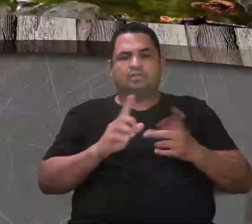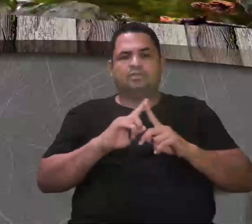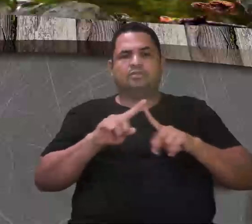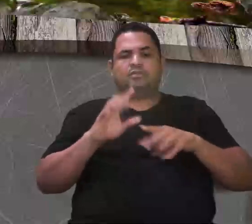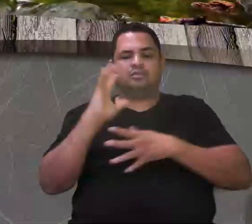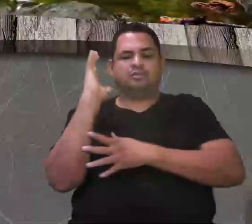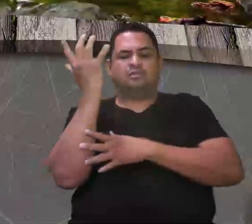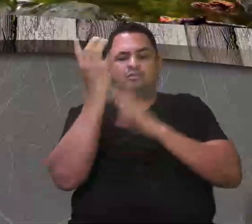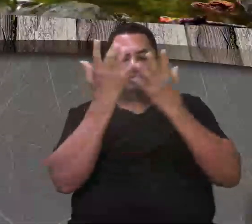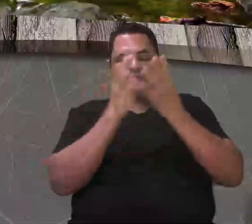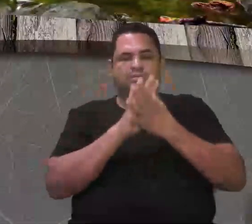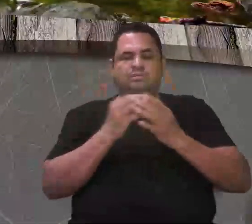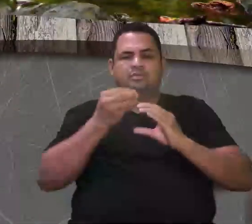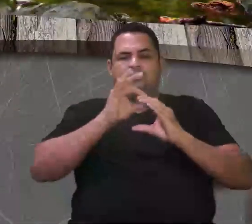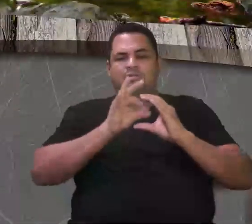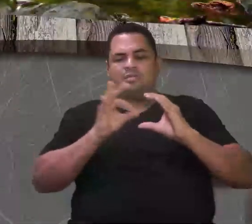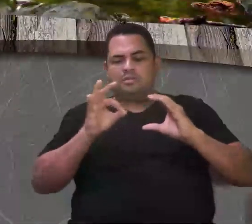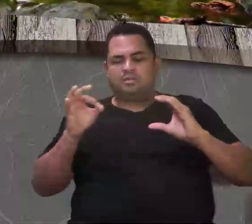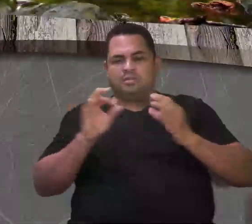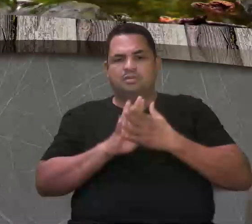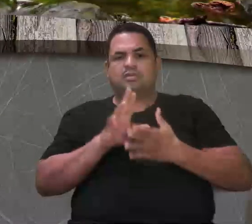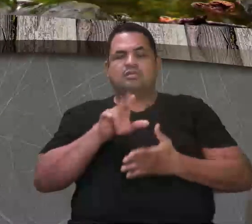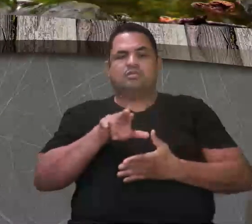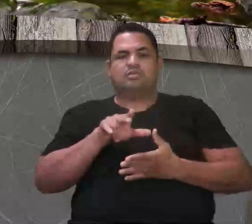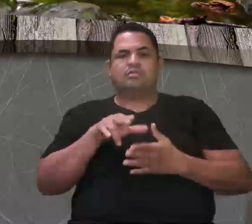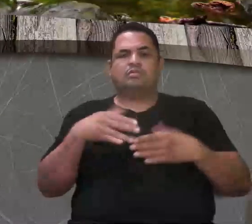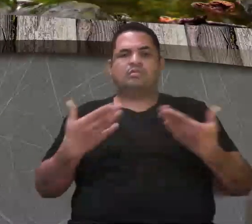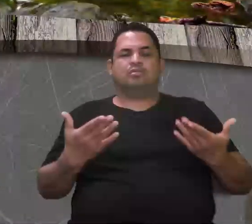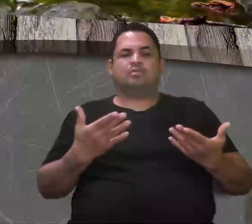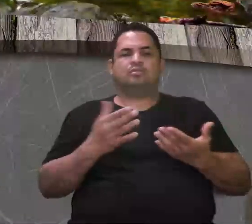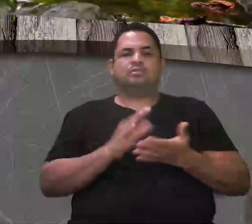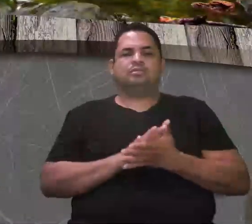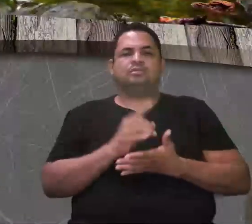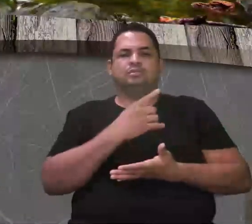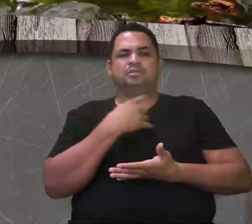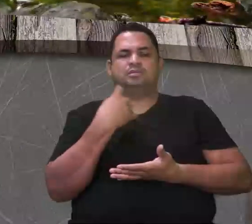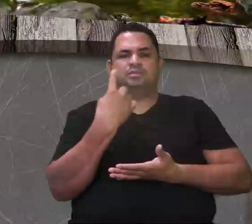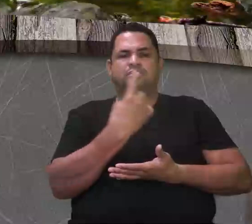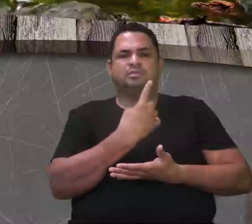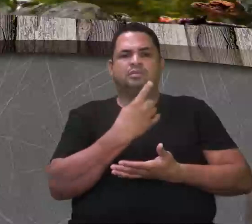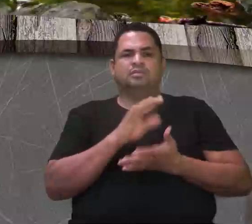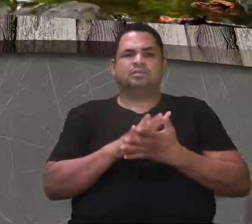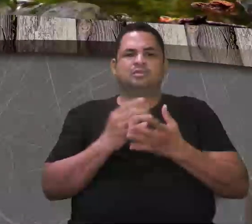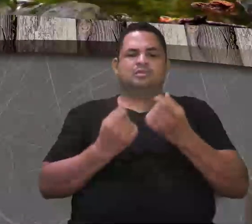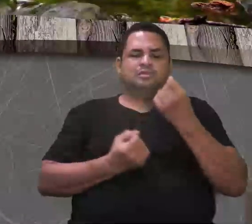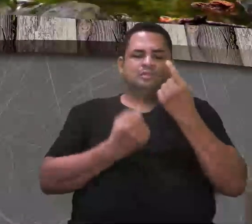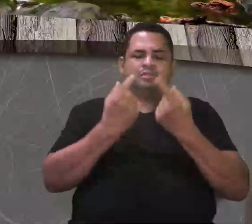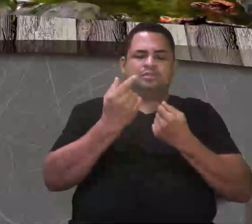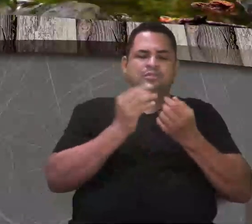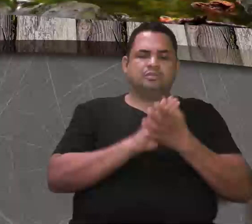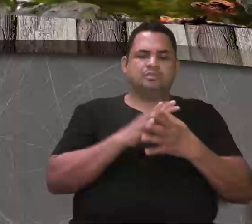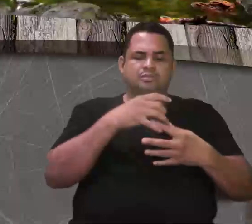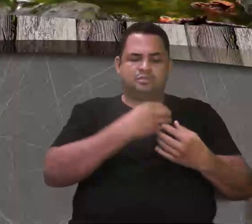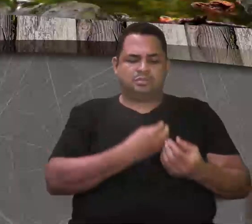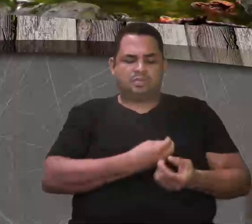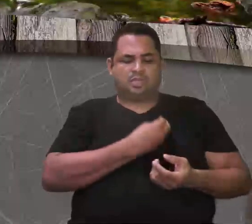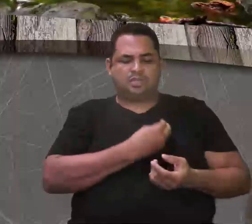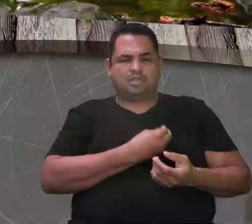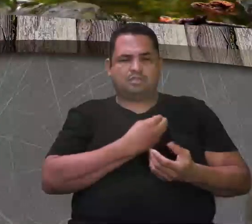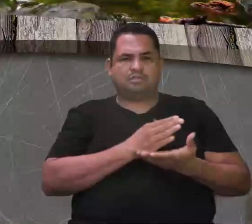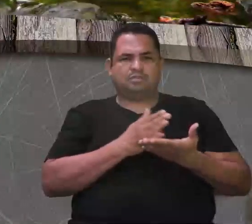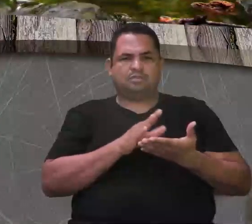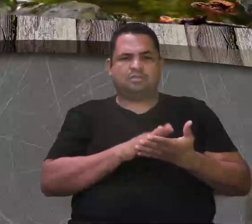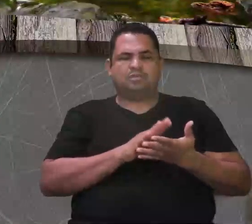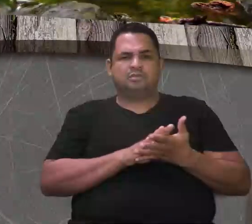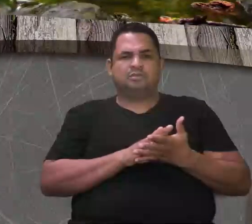a natureza embriológica é a mesma. E a gente falou que em alguns desses organismos,